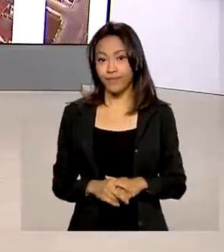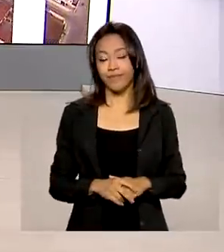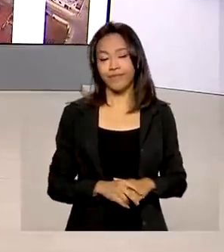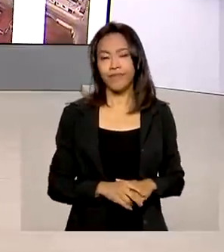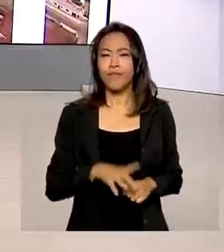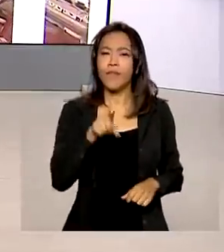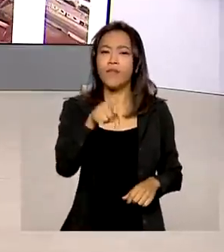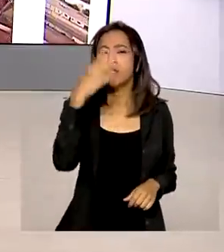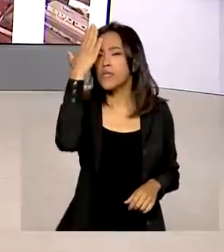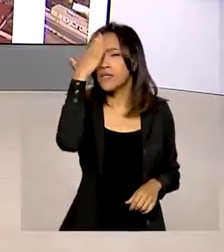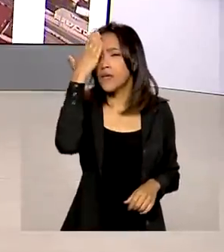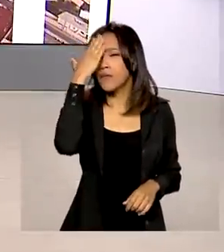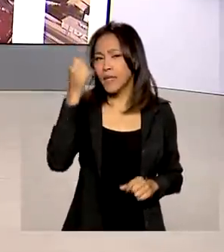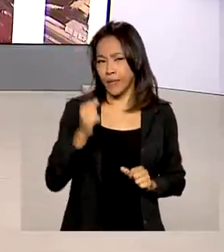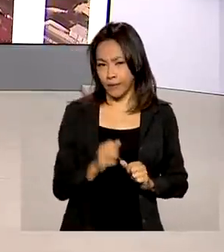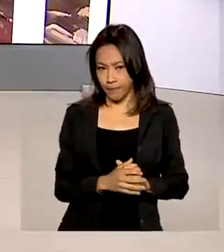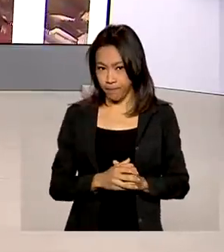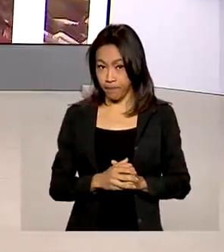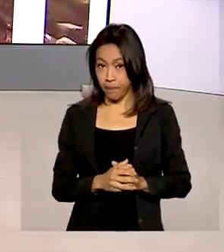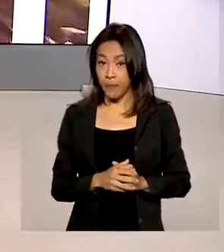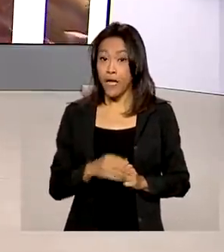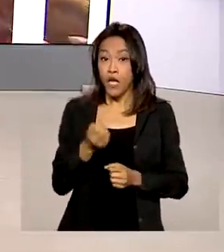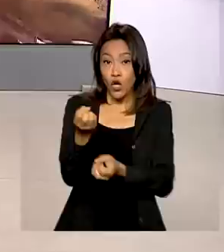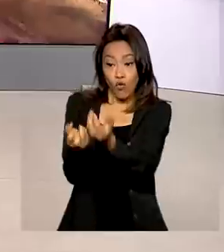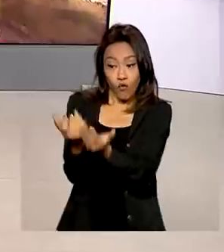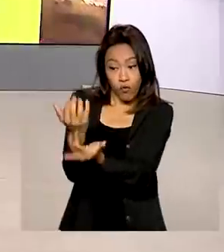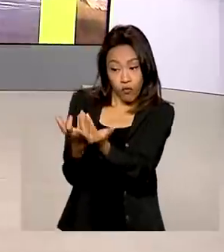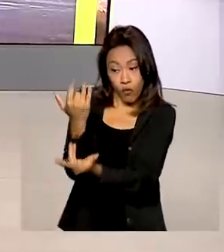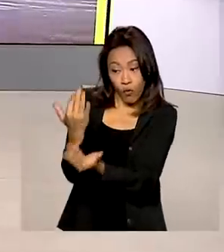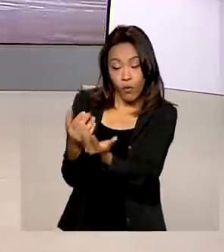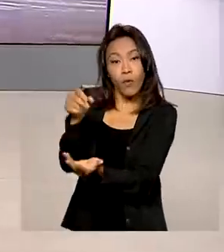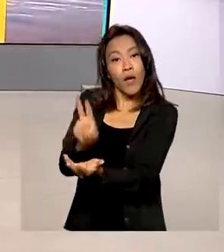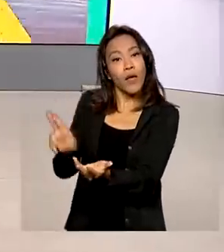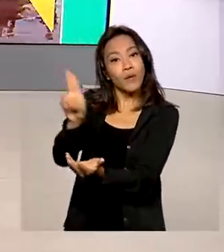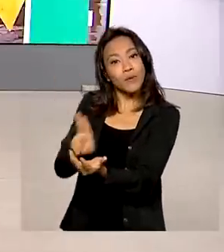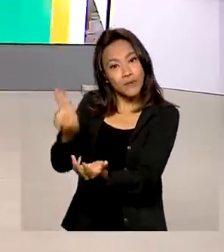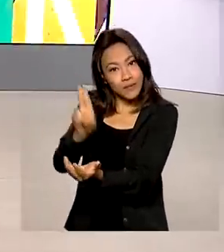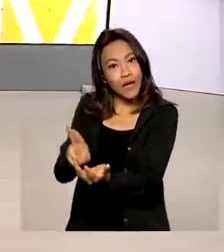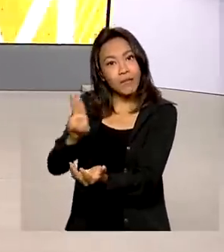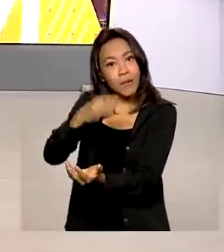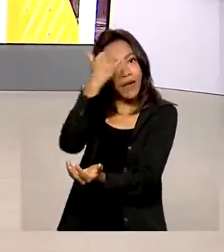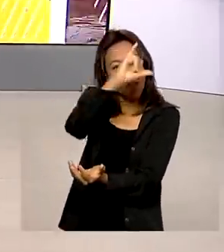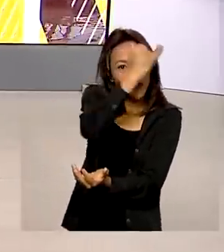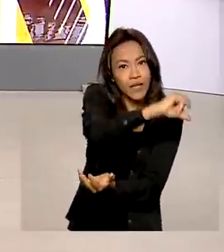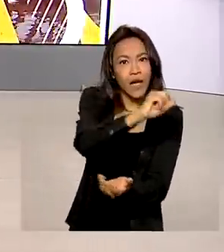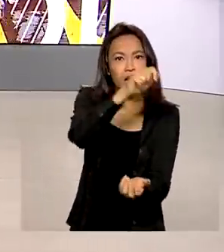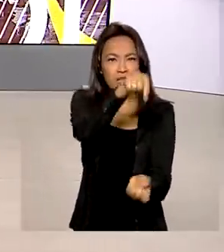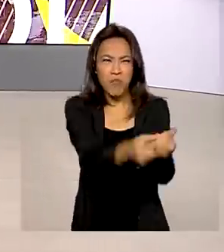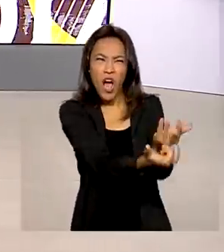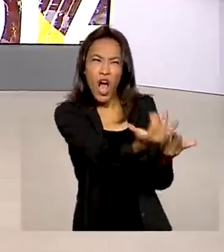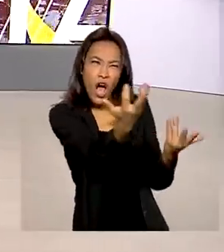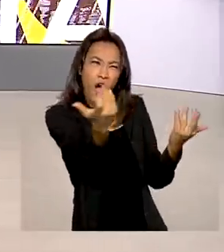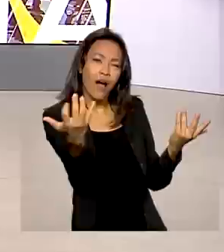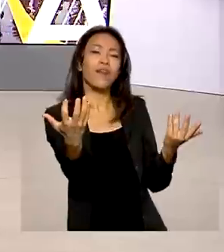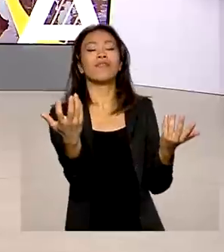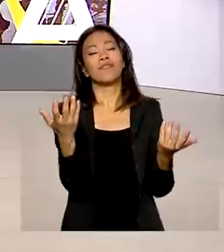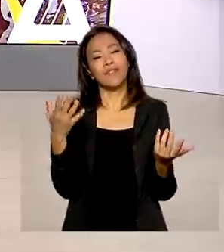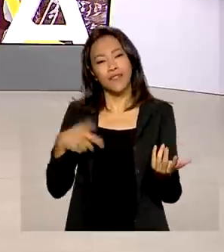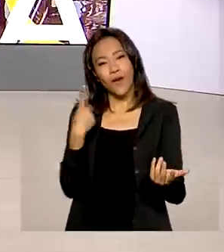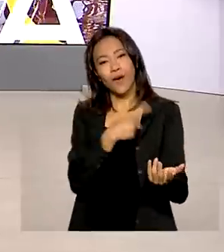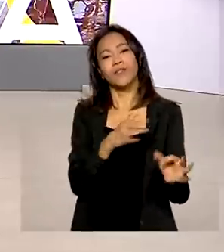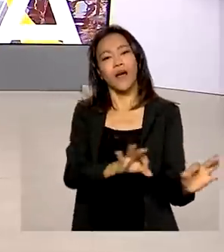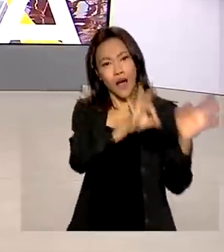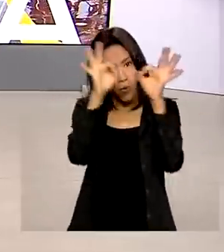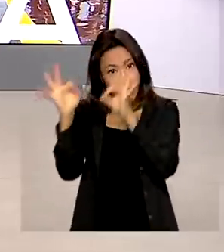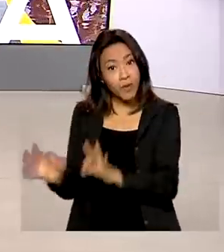Você sabia que o fogo também é usado na prevenção e no combate a incêndios florestais? A nossa reportagem acompanhou um